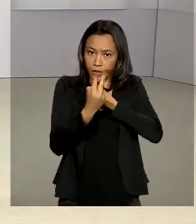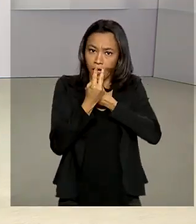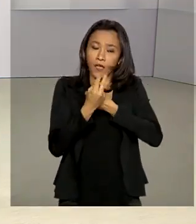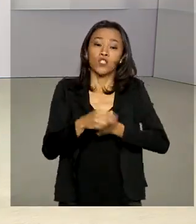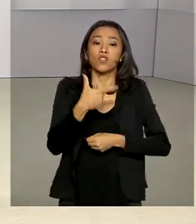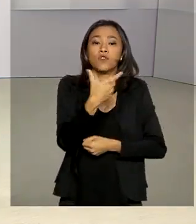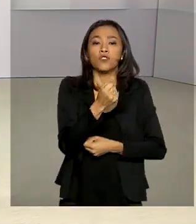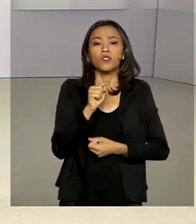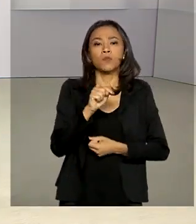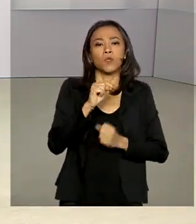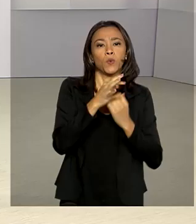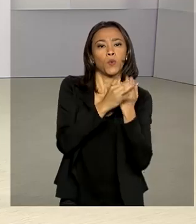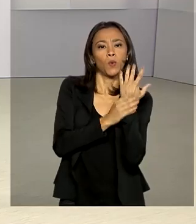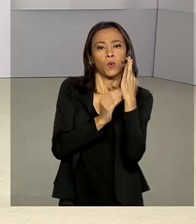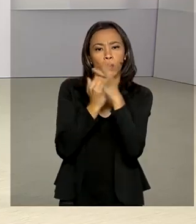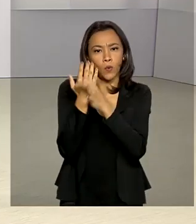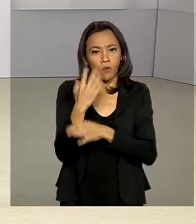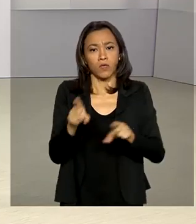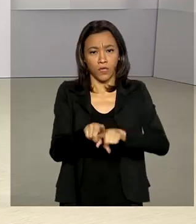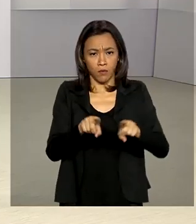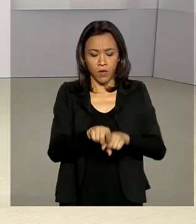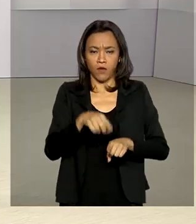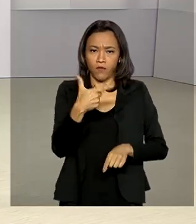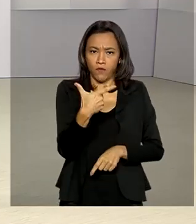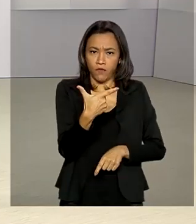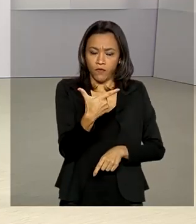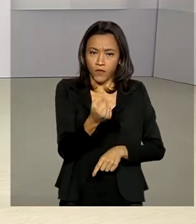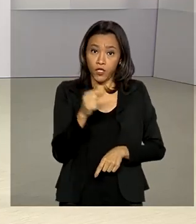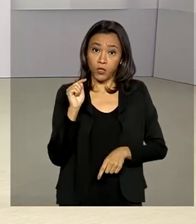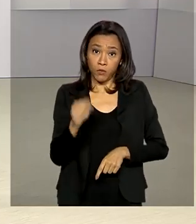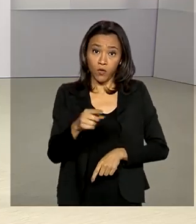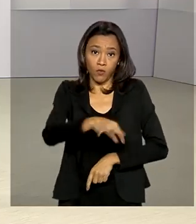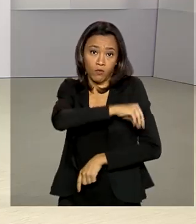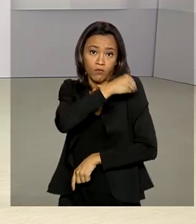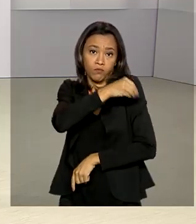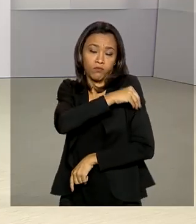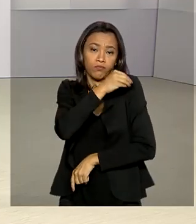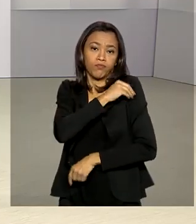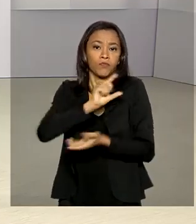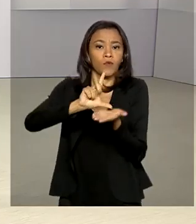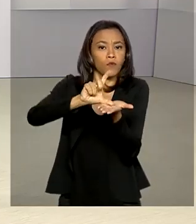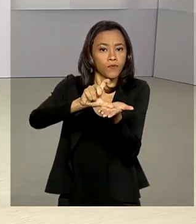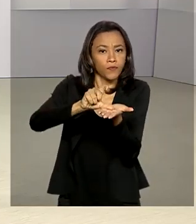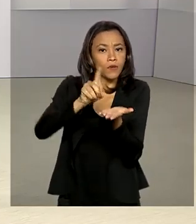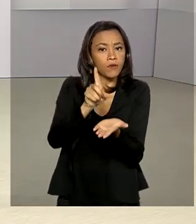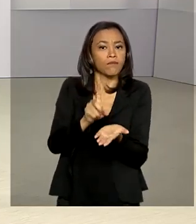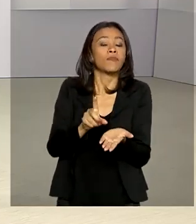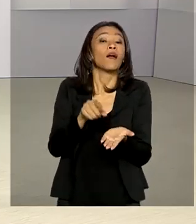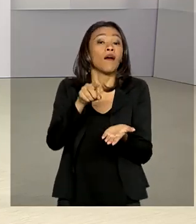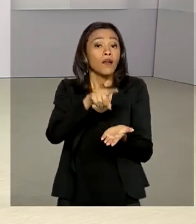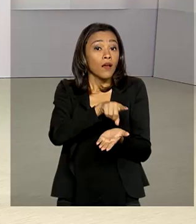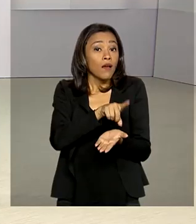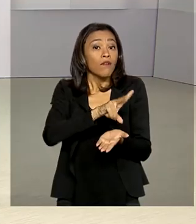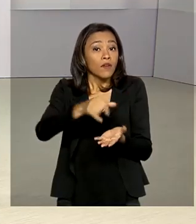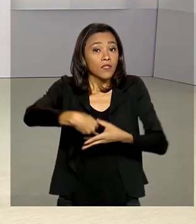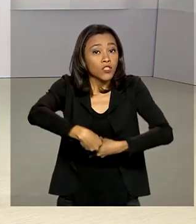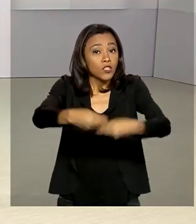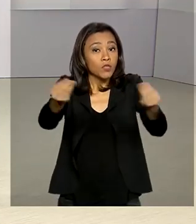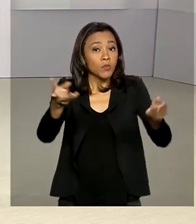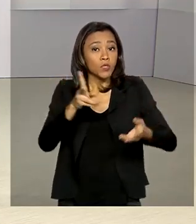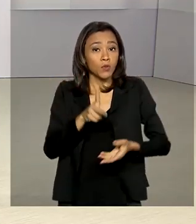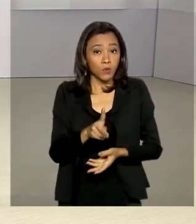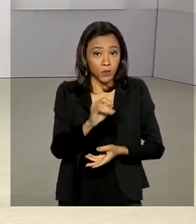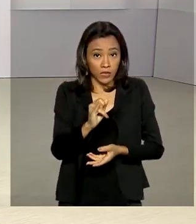20 mil luvas plásticas, além de 20 mil frascos de álcool em gel. Os kits vão ser distribuídos nos estados onde